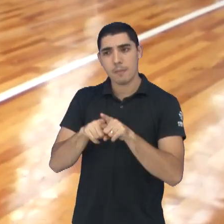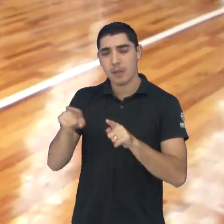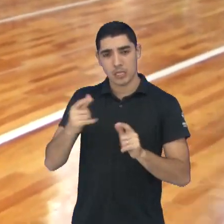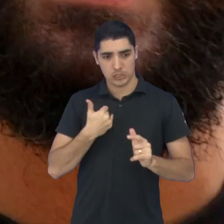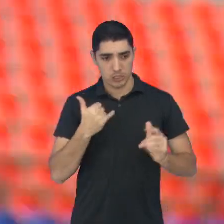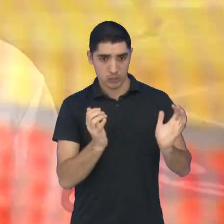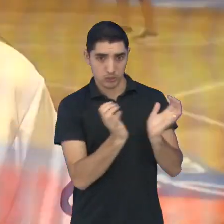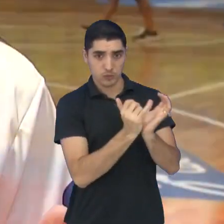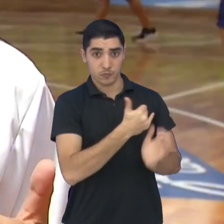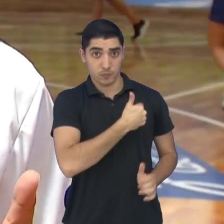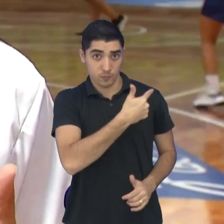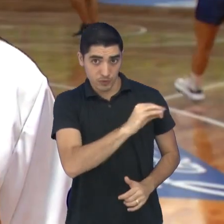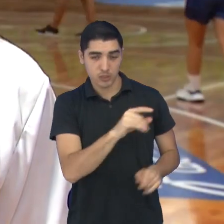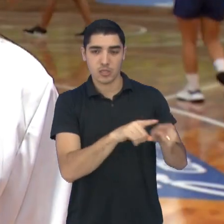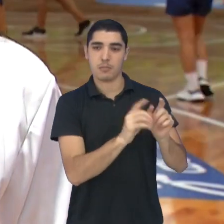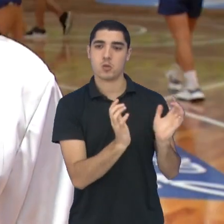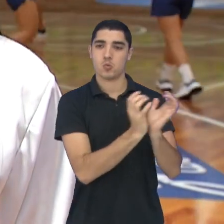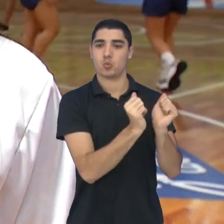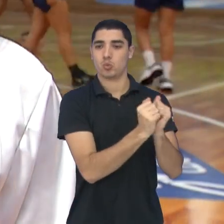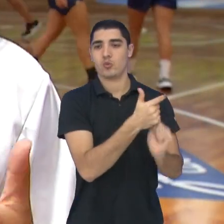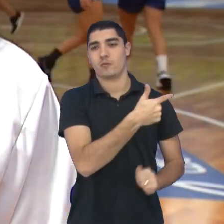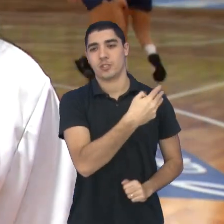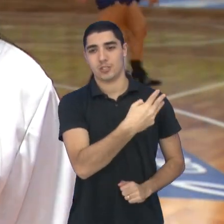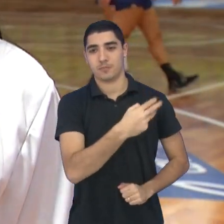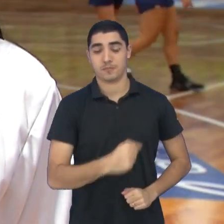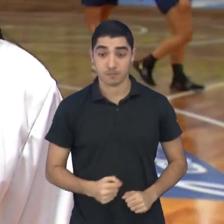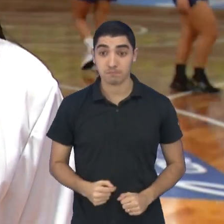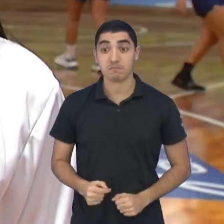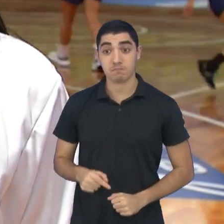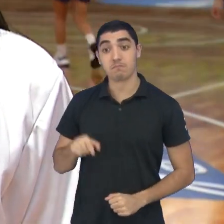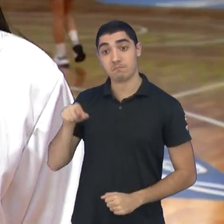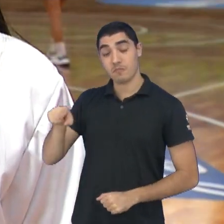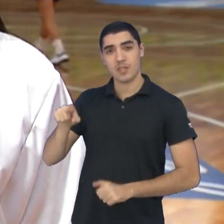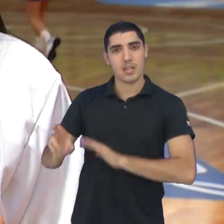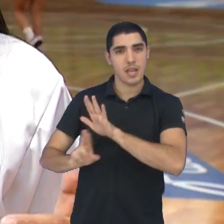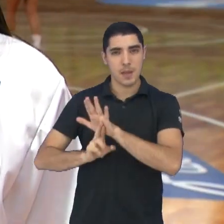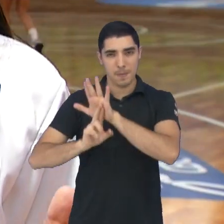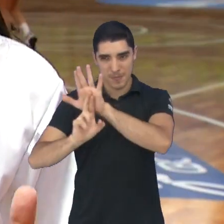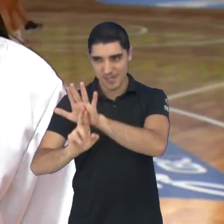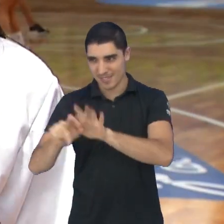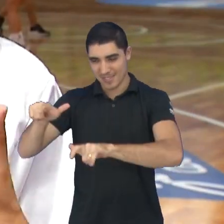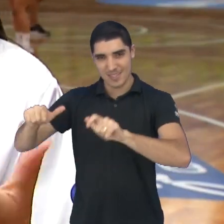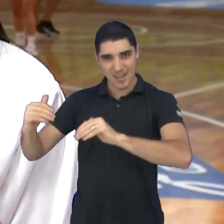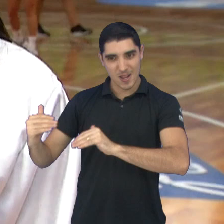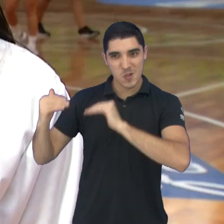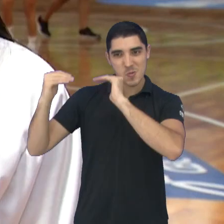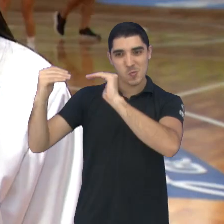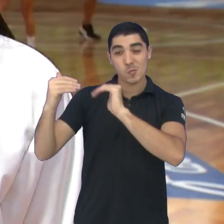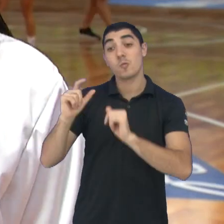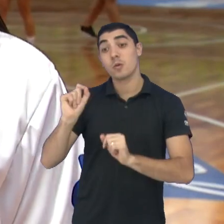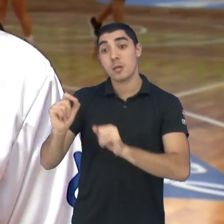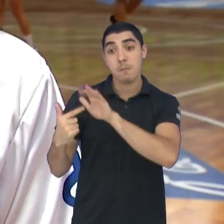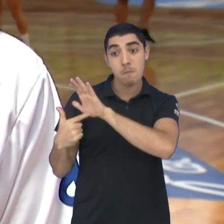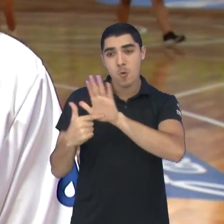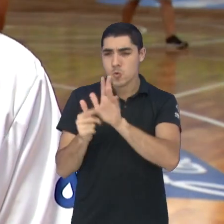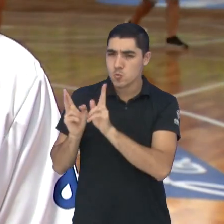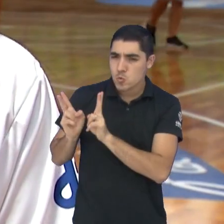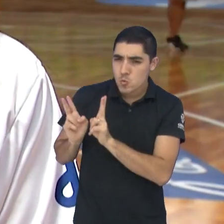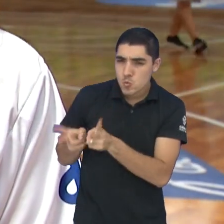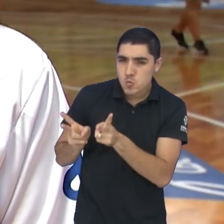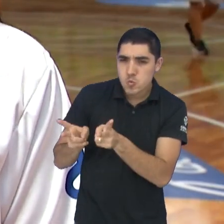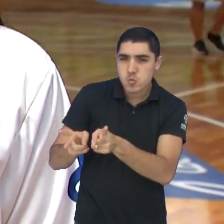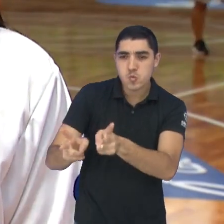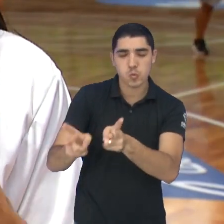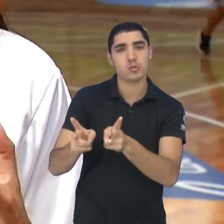e sub-23. Trazer essas atletas sub-20 para representar o adulto, sela o que a gente traz, a continuidade, que é a palavra que eu sempre